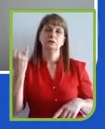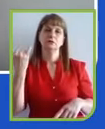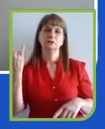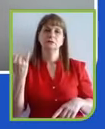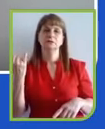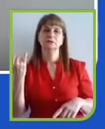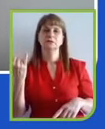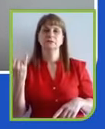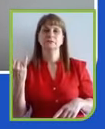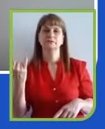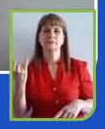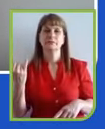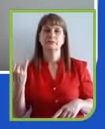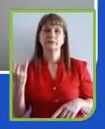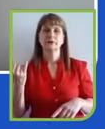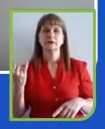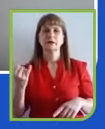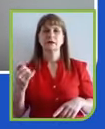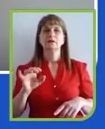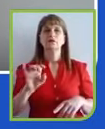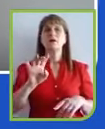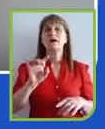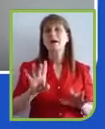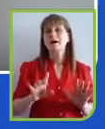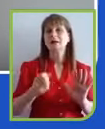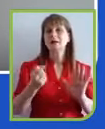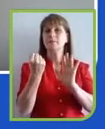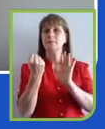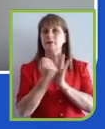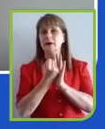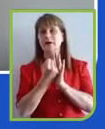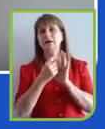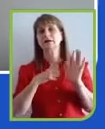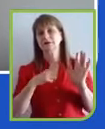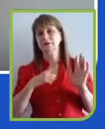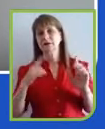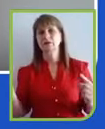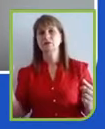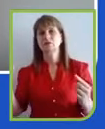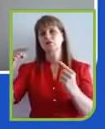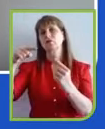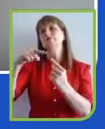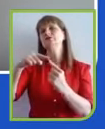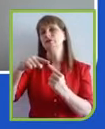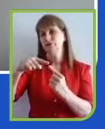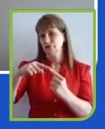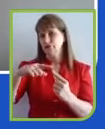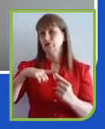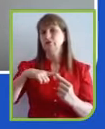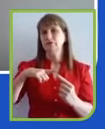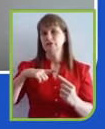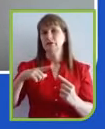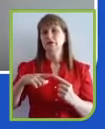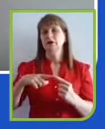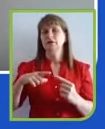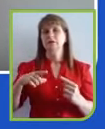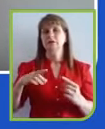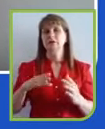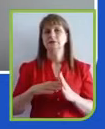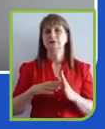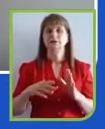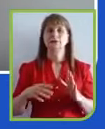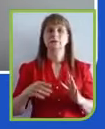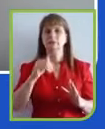Acaba que cada marca acaba tendo a sua própria causa, né, então a gente vê, para citar alguns exemplos, a gente vê